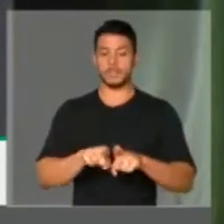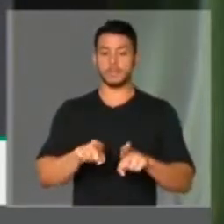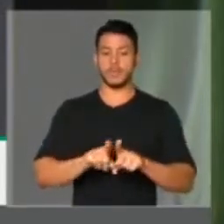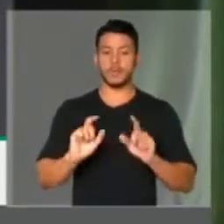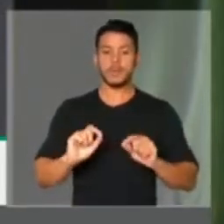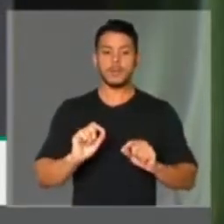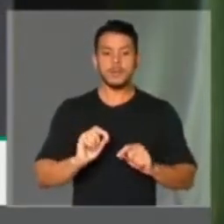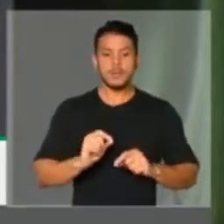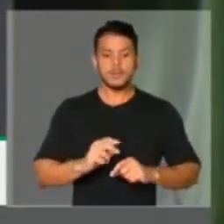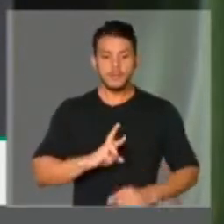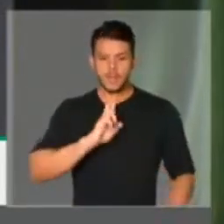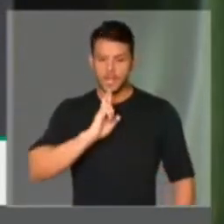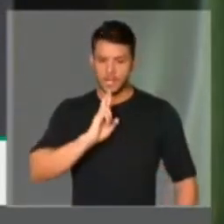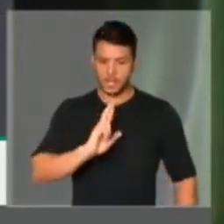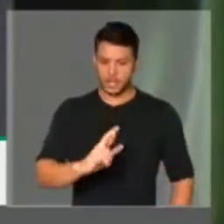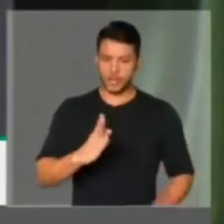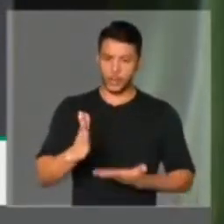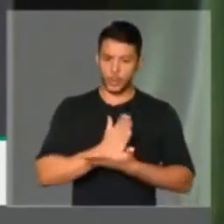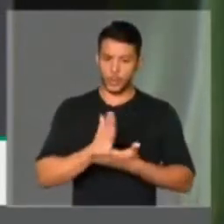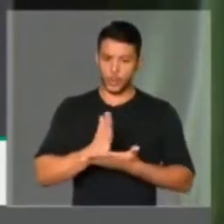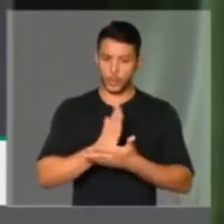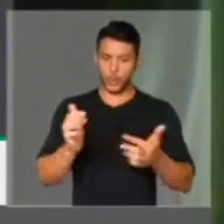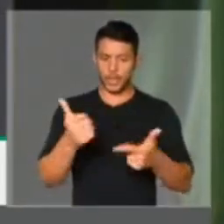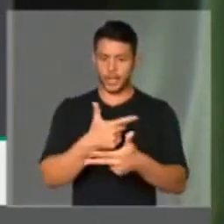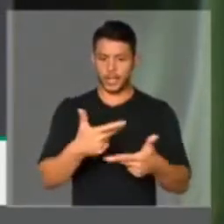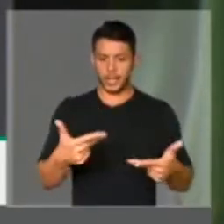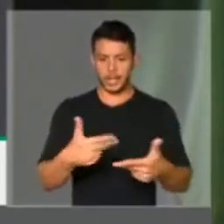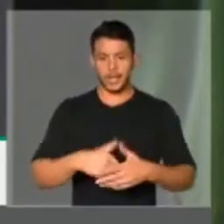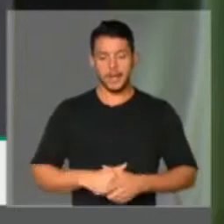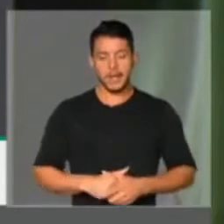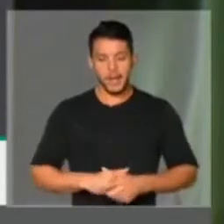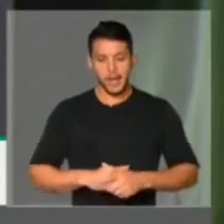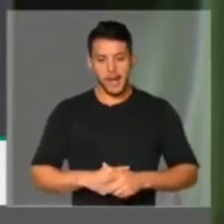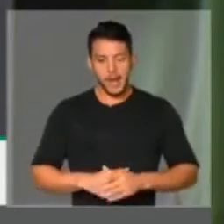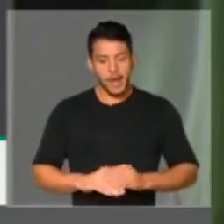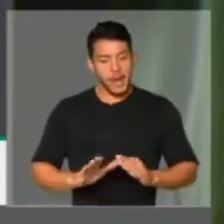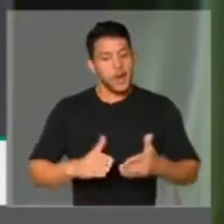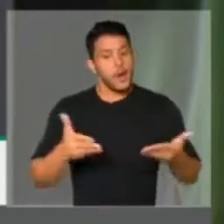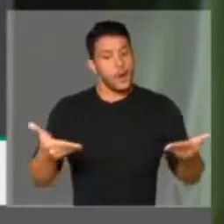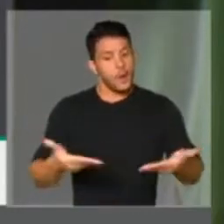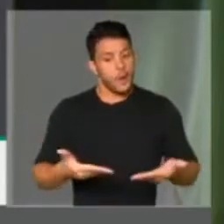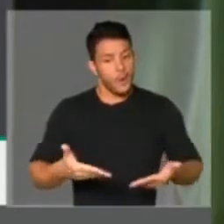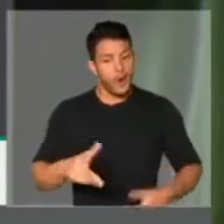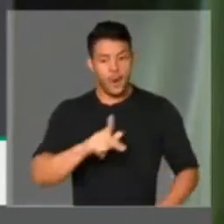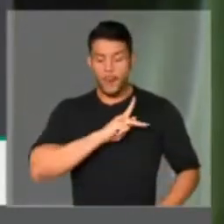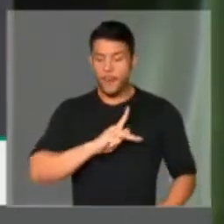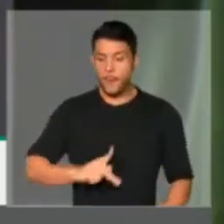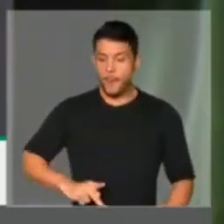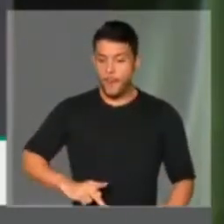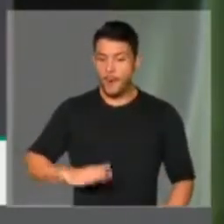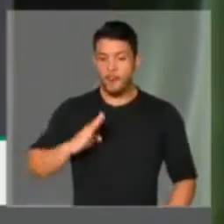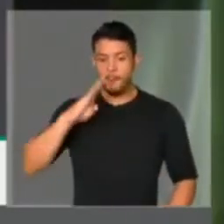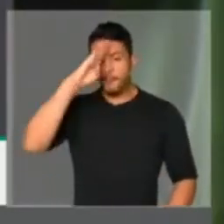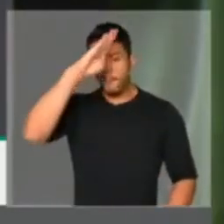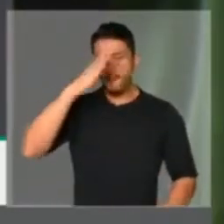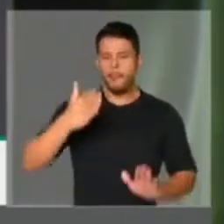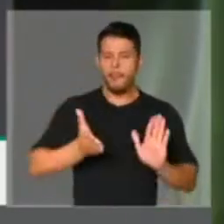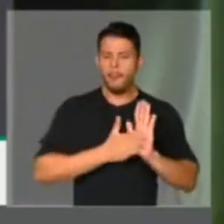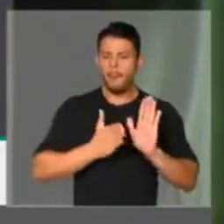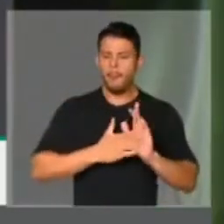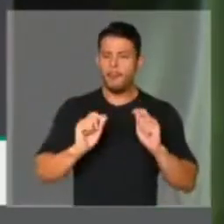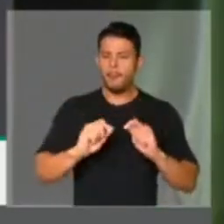para responder algumas questões, senhor presidente, senhoras e senhores deputados. Hoje, que o presidente da república propõe